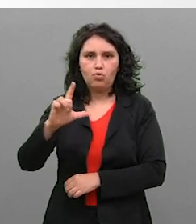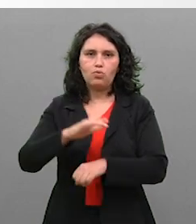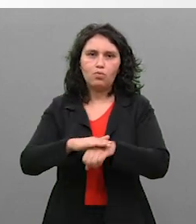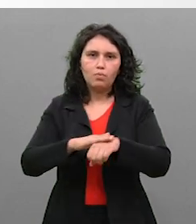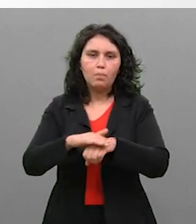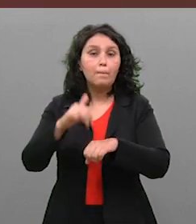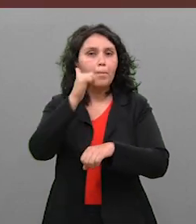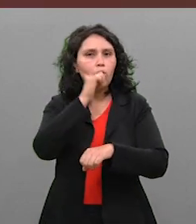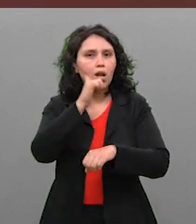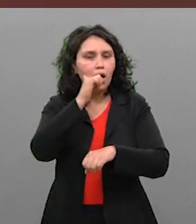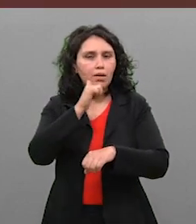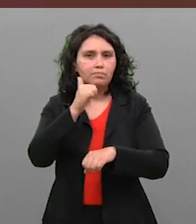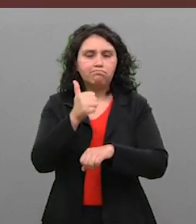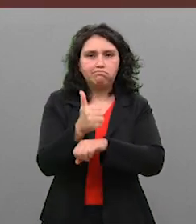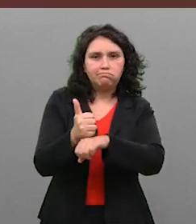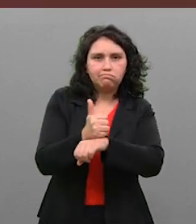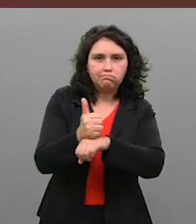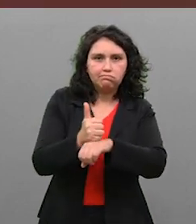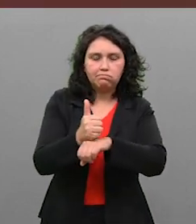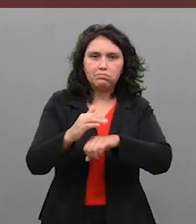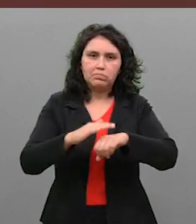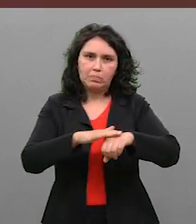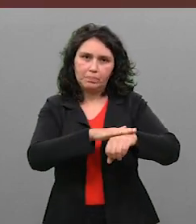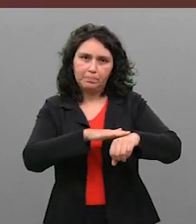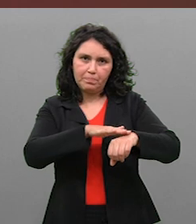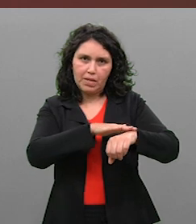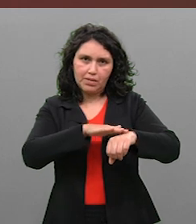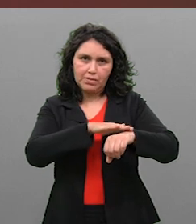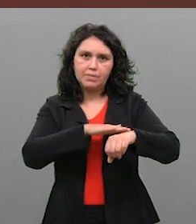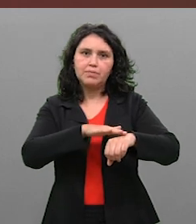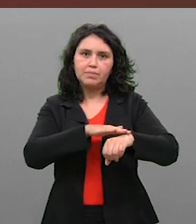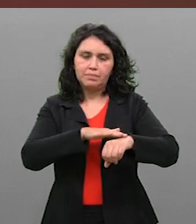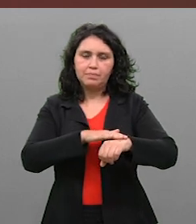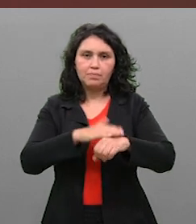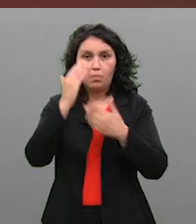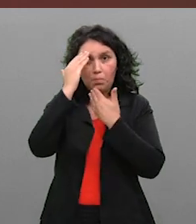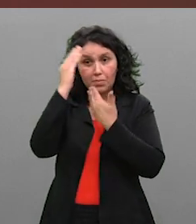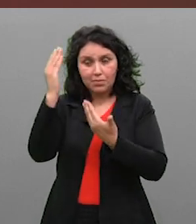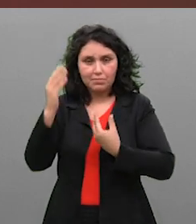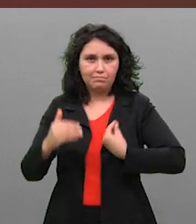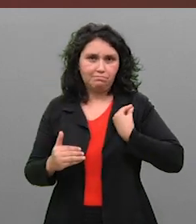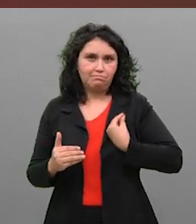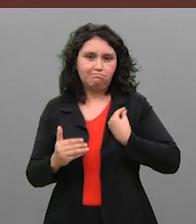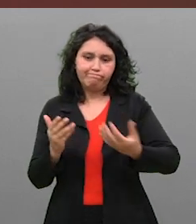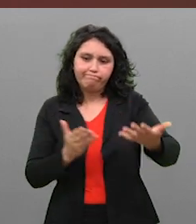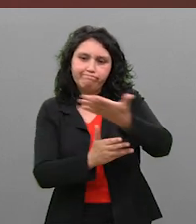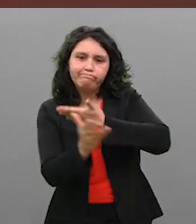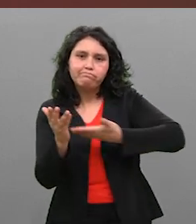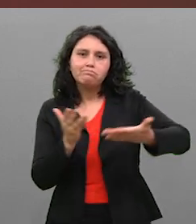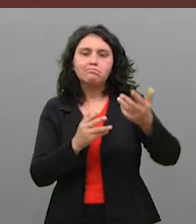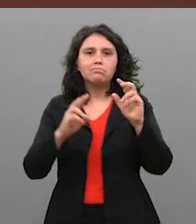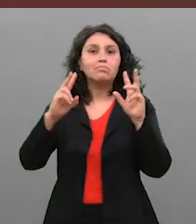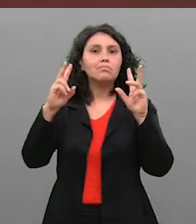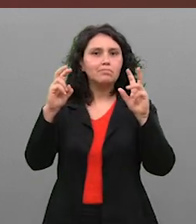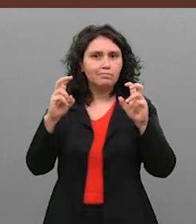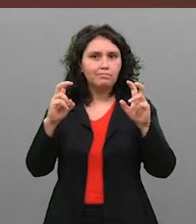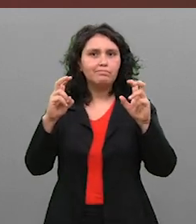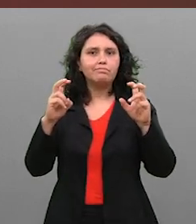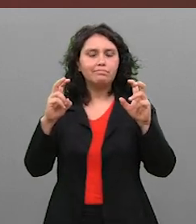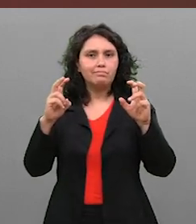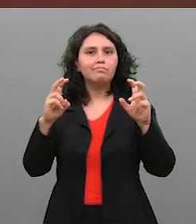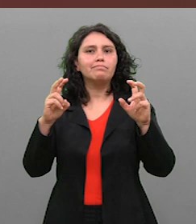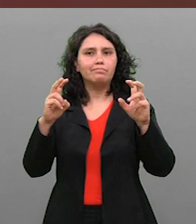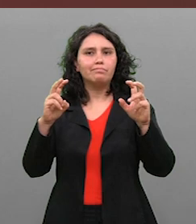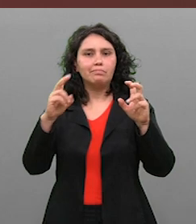Todeschini. Olá doutora, obrigada pela presença, por estar aqui conosco e compartilhar um pouquinho desse assunto que